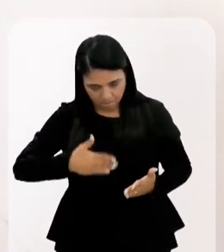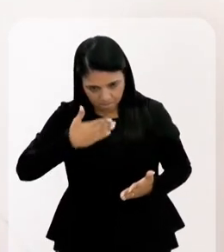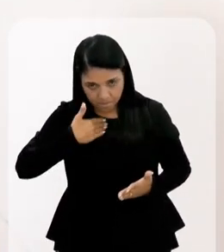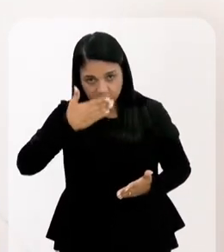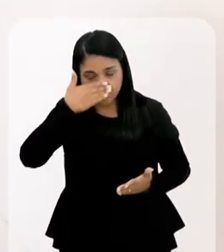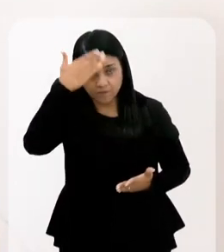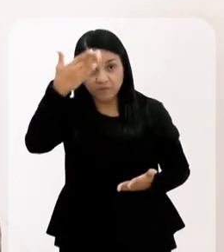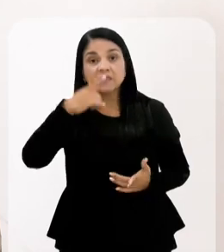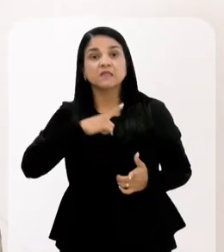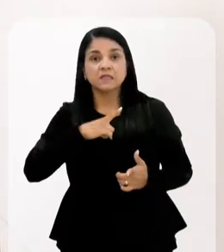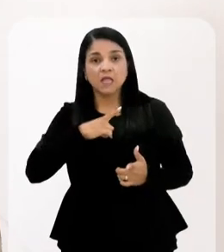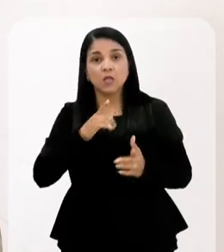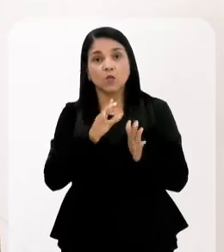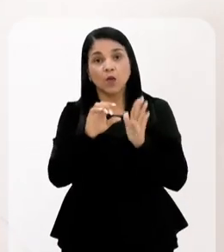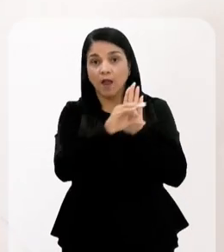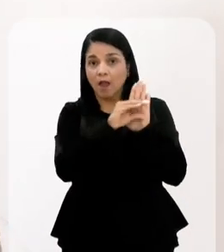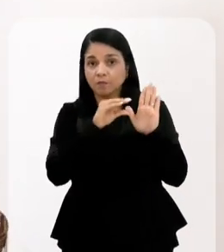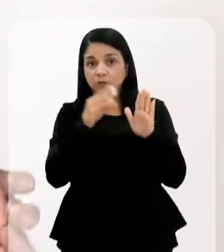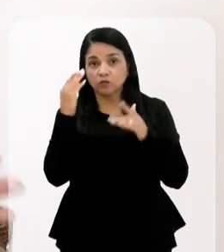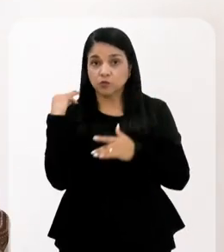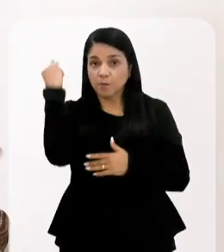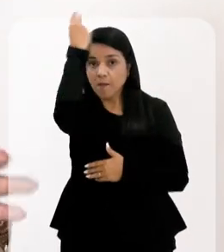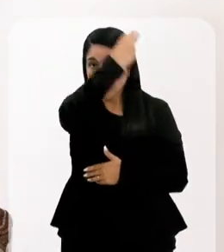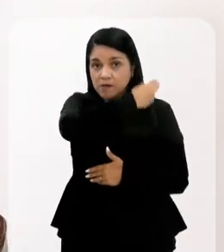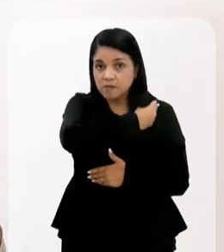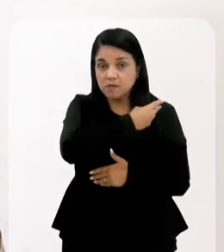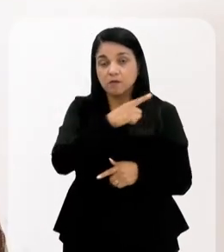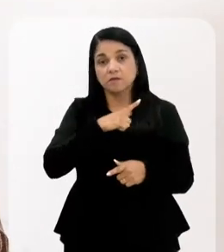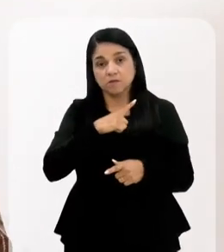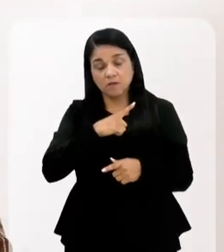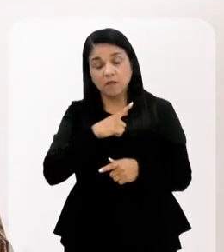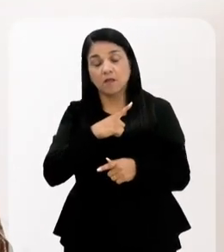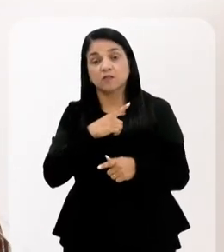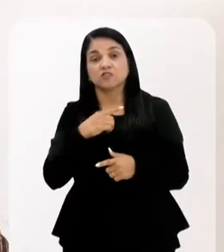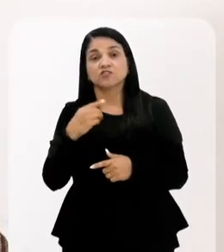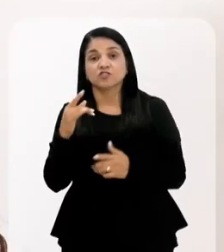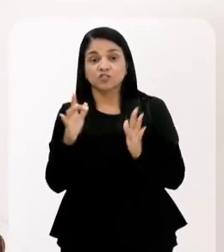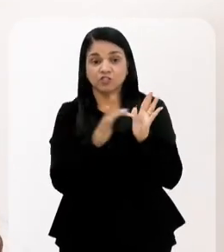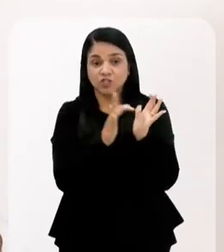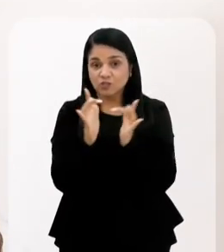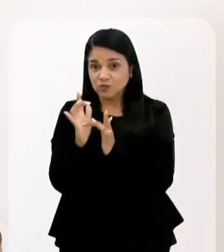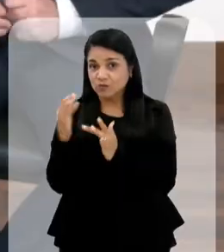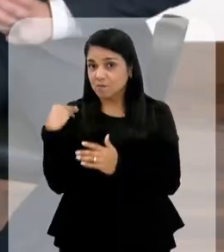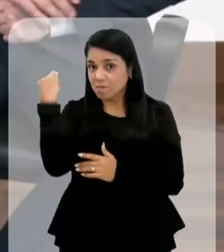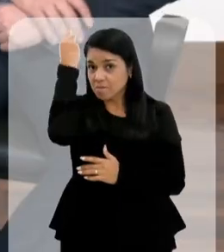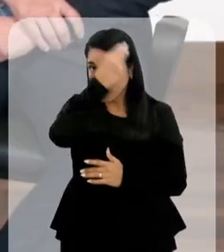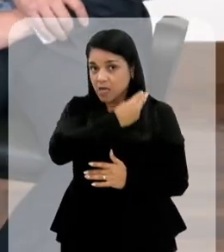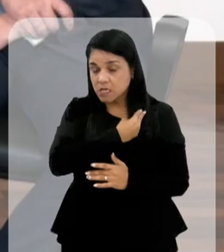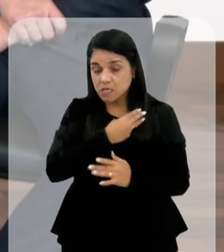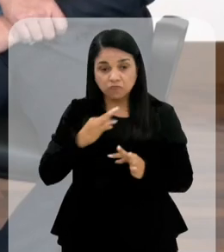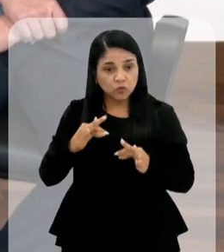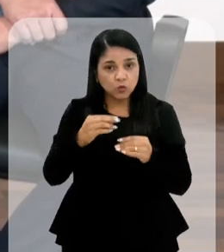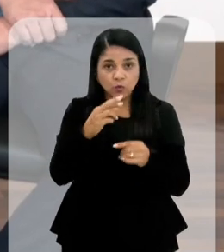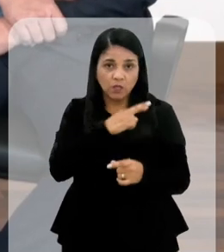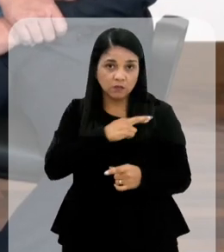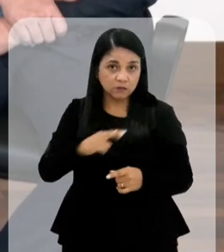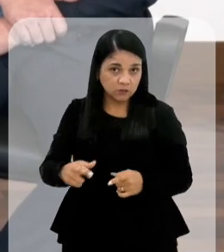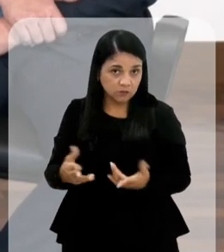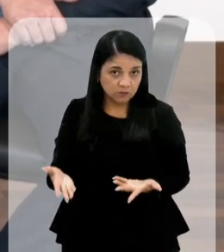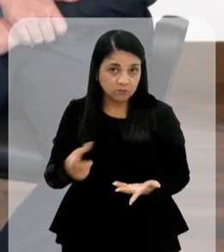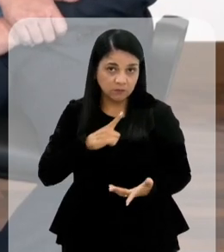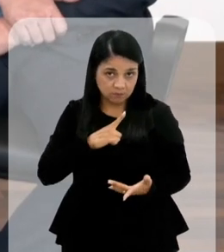quando sabem que Jesus e Maria são unânimes entre a religião. Ou quando escuta